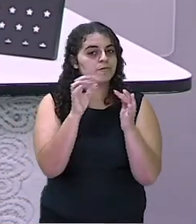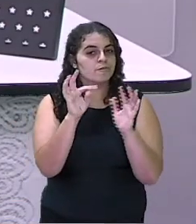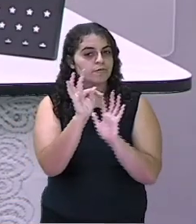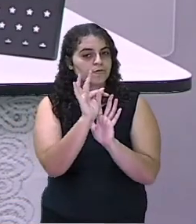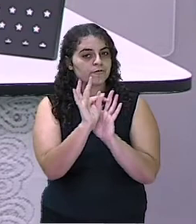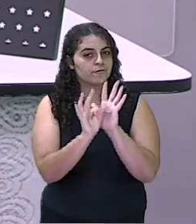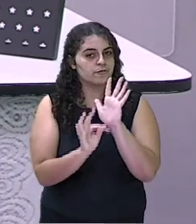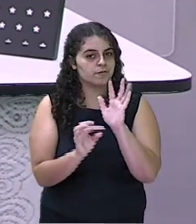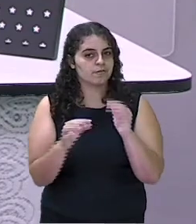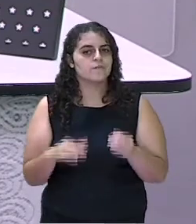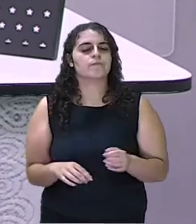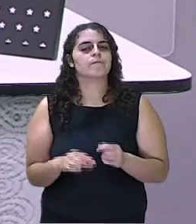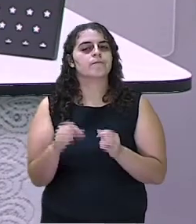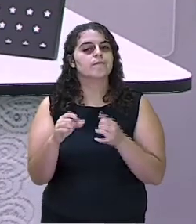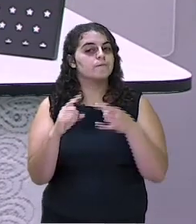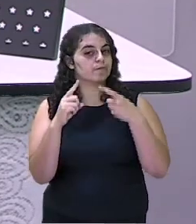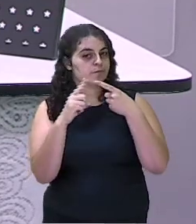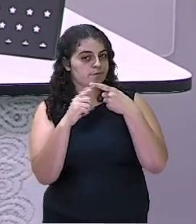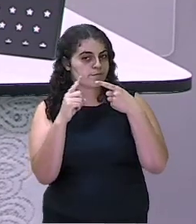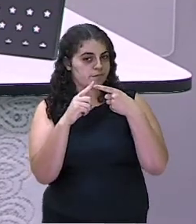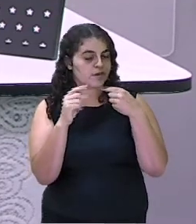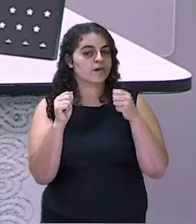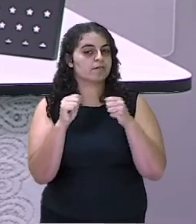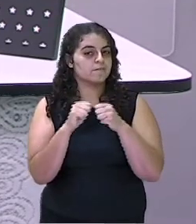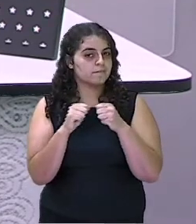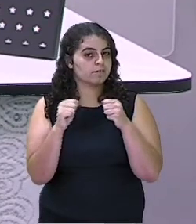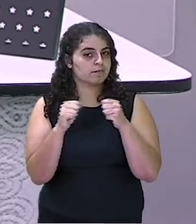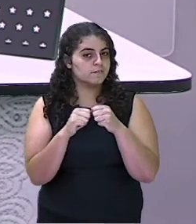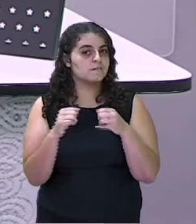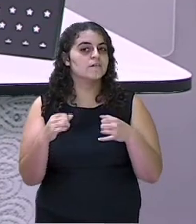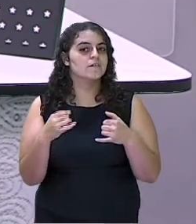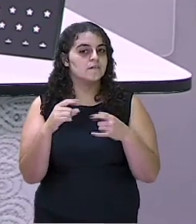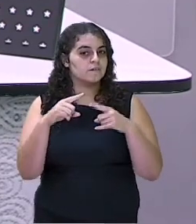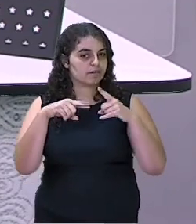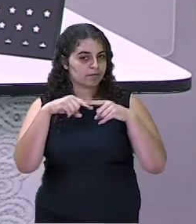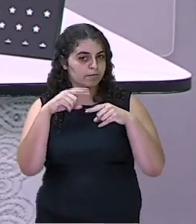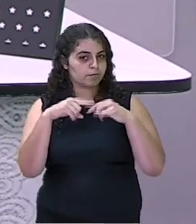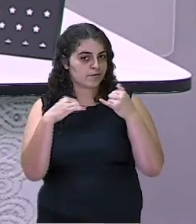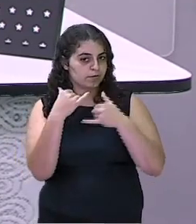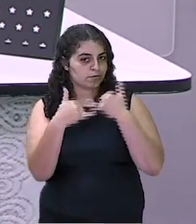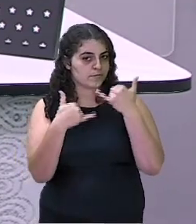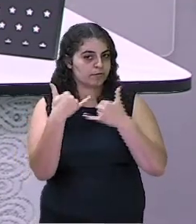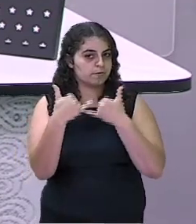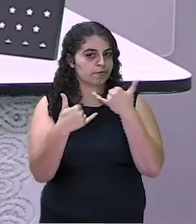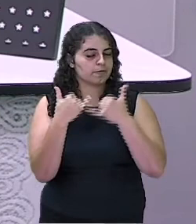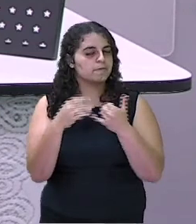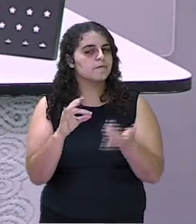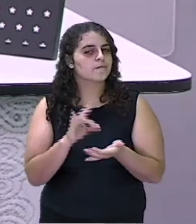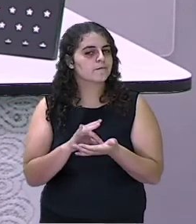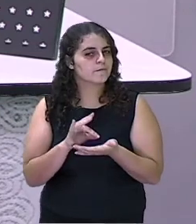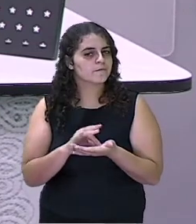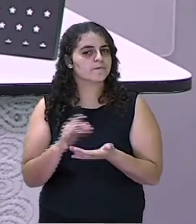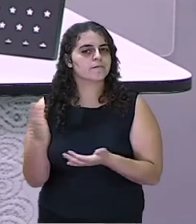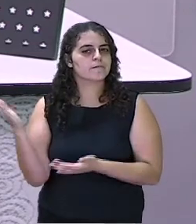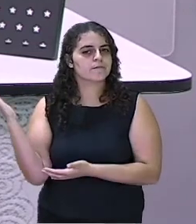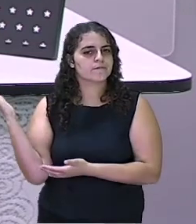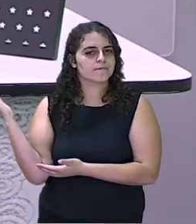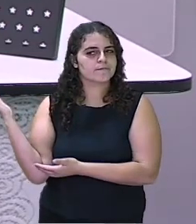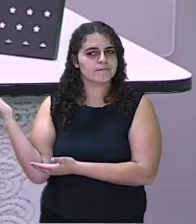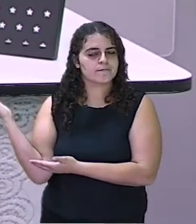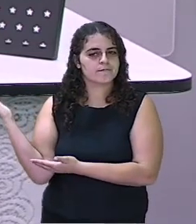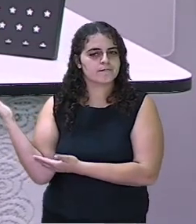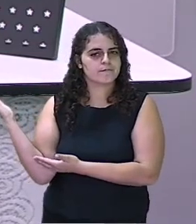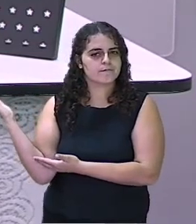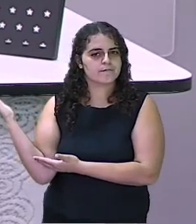1 é construir um brinquedo. Não é mesmo? Vamos colocar